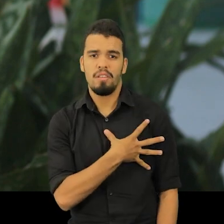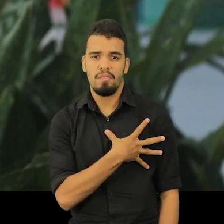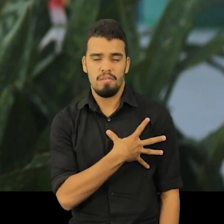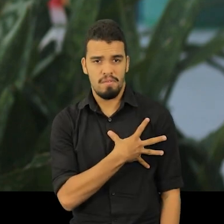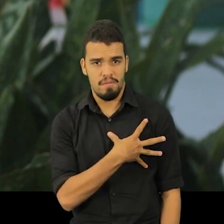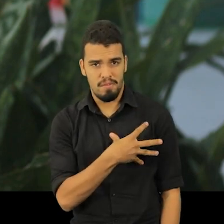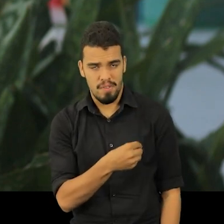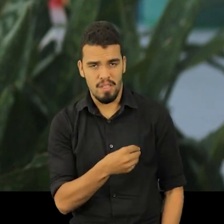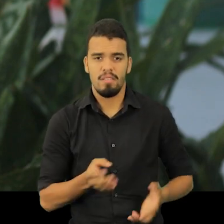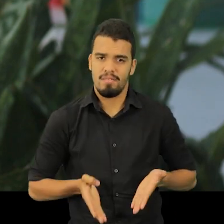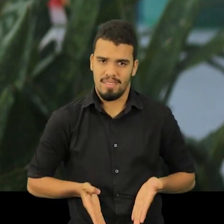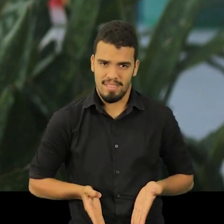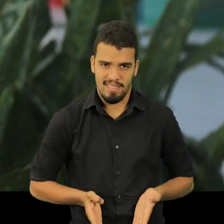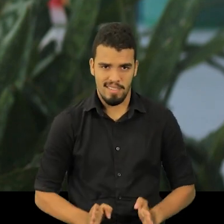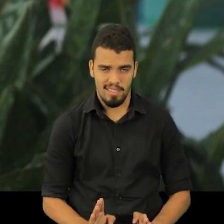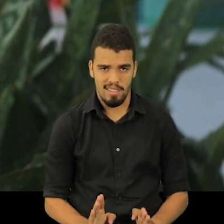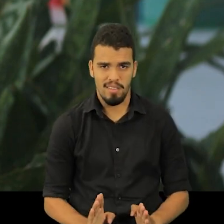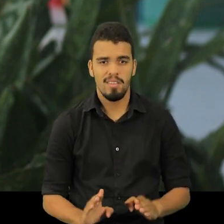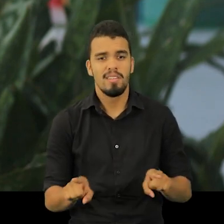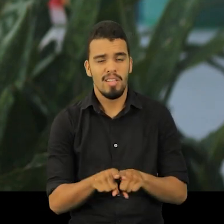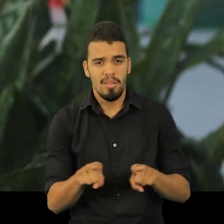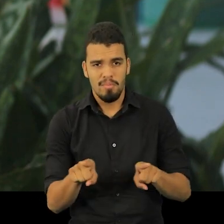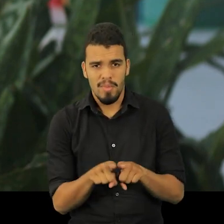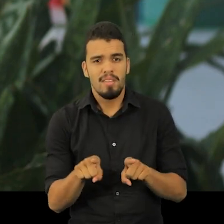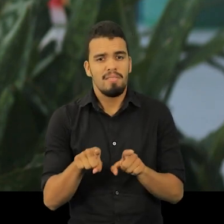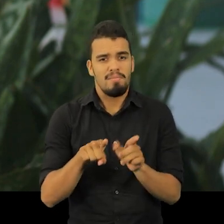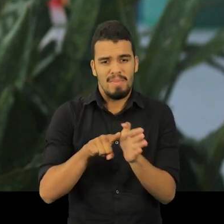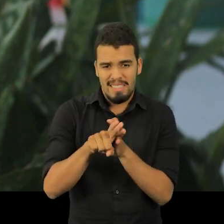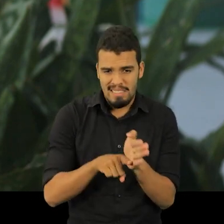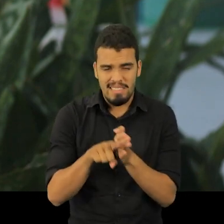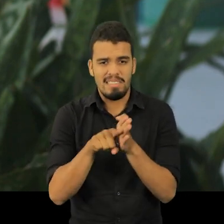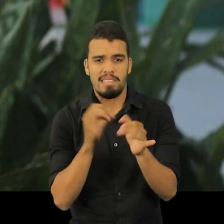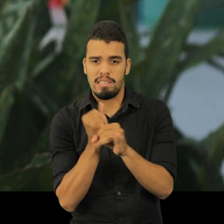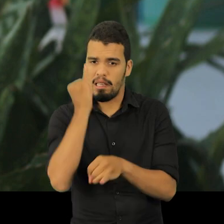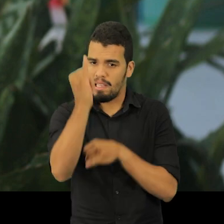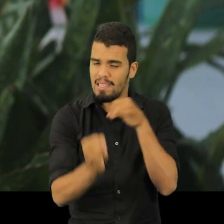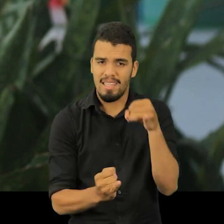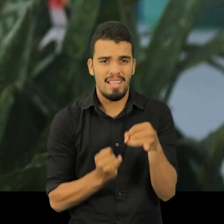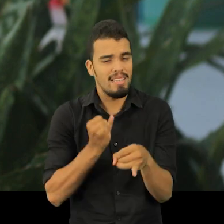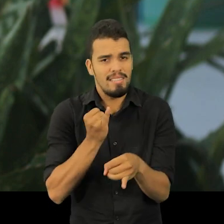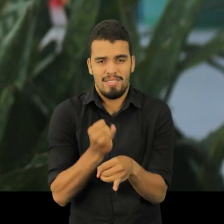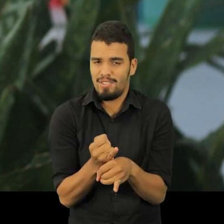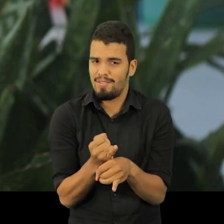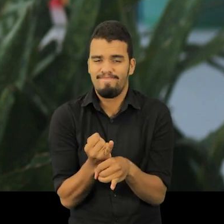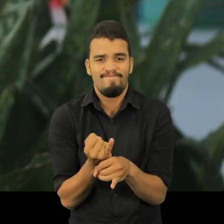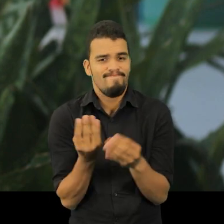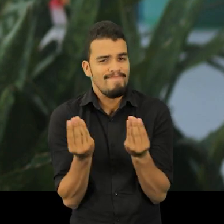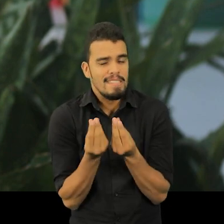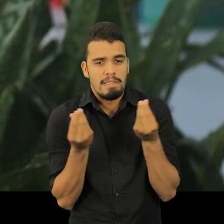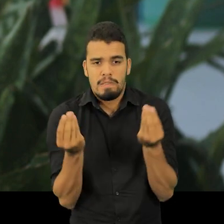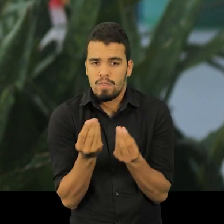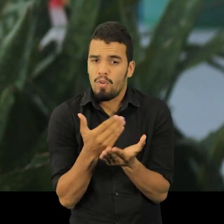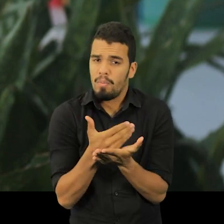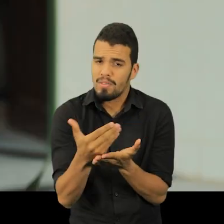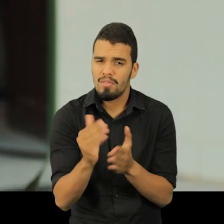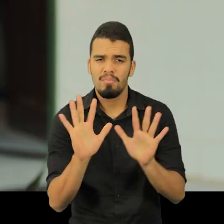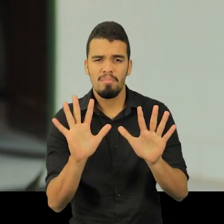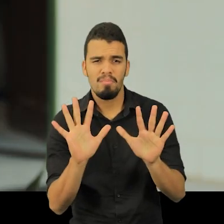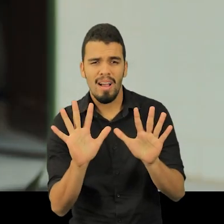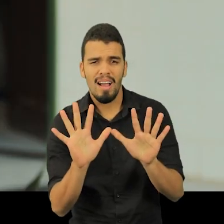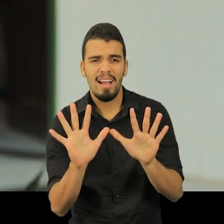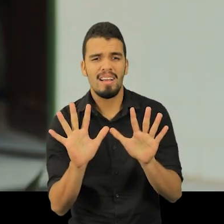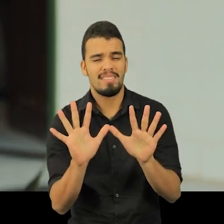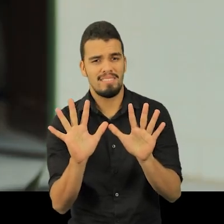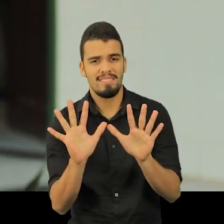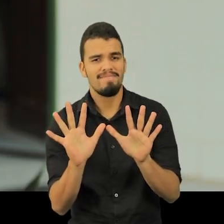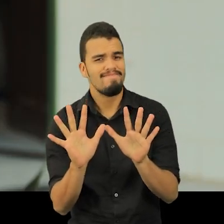com pouquíssimos recursos, até de pesquisas. Não tinha internet, depois começou, mas ainda de forma muito precária. E aí,